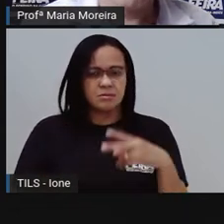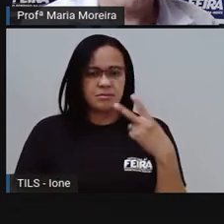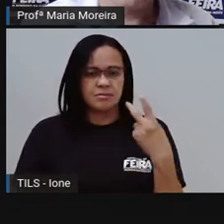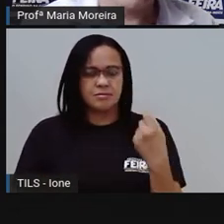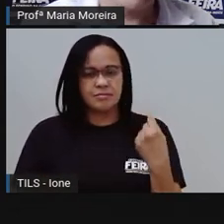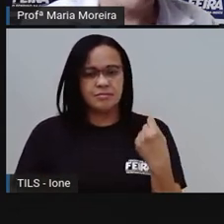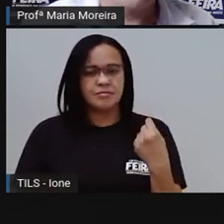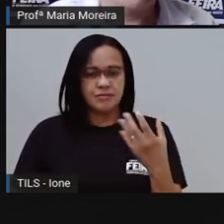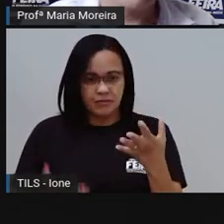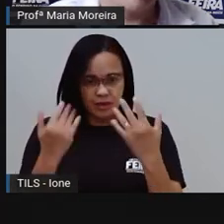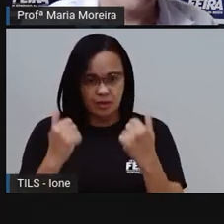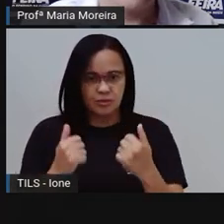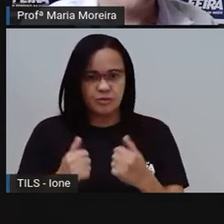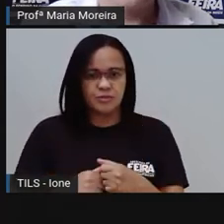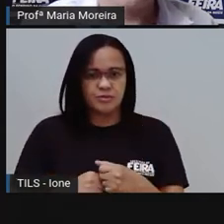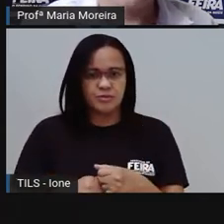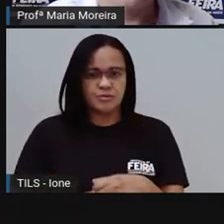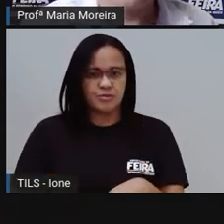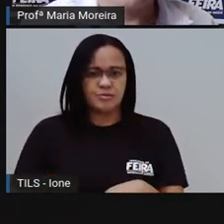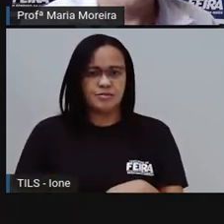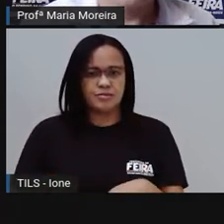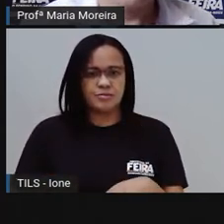Vamos contar? Aqui.